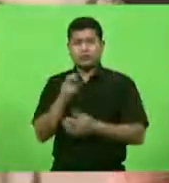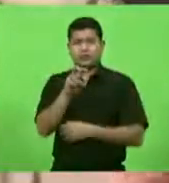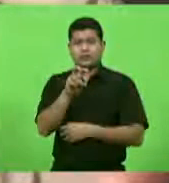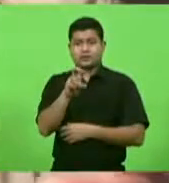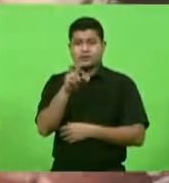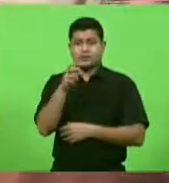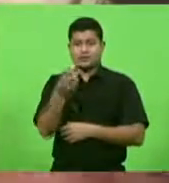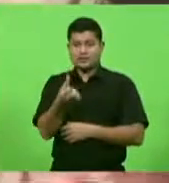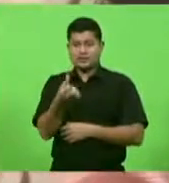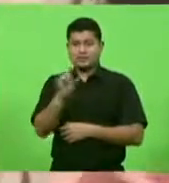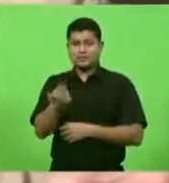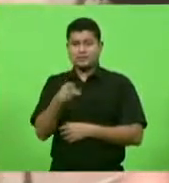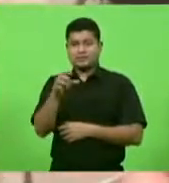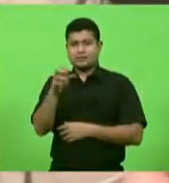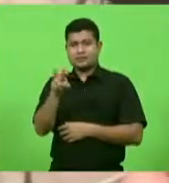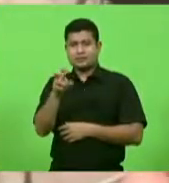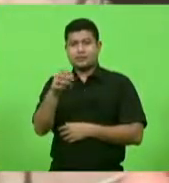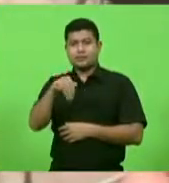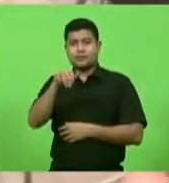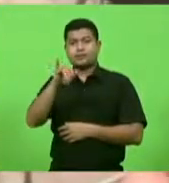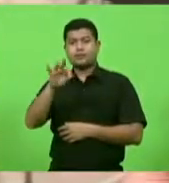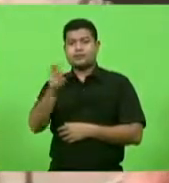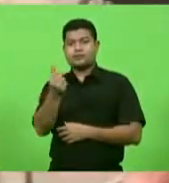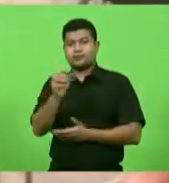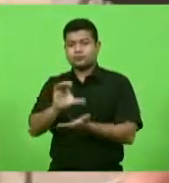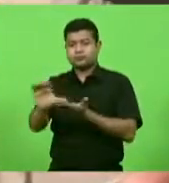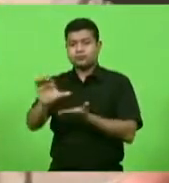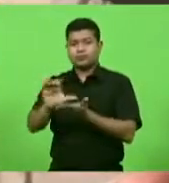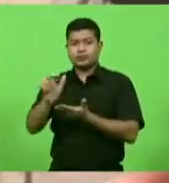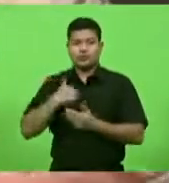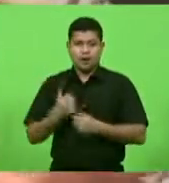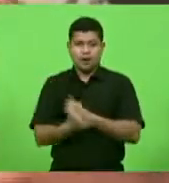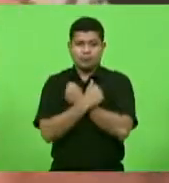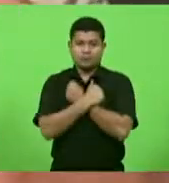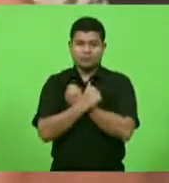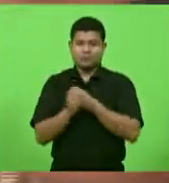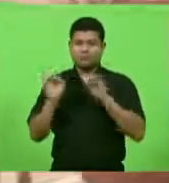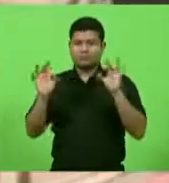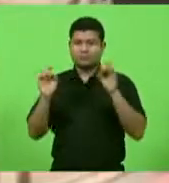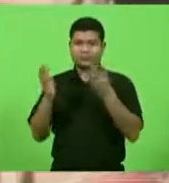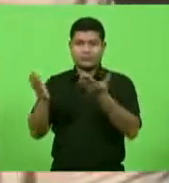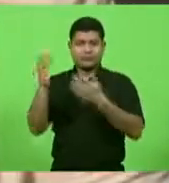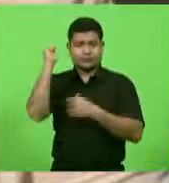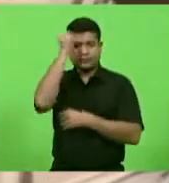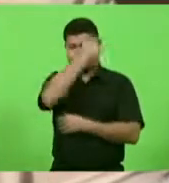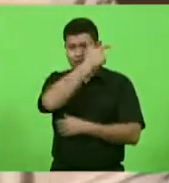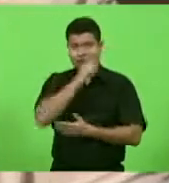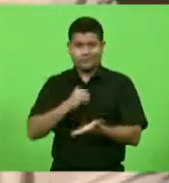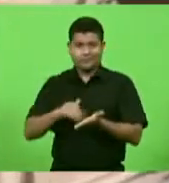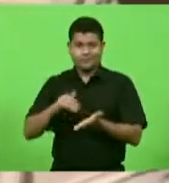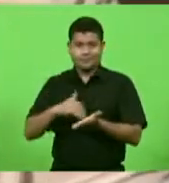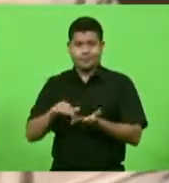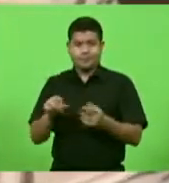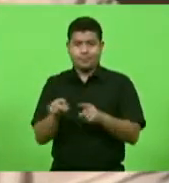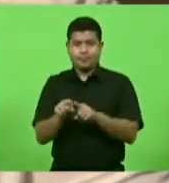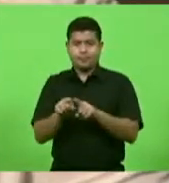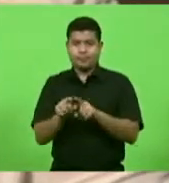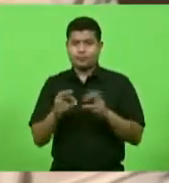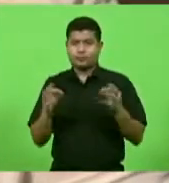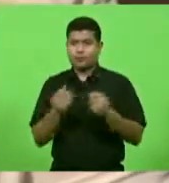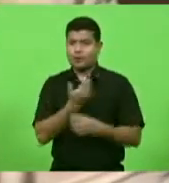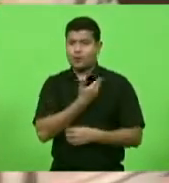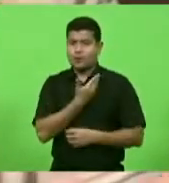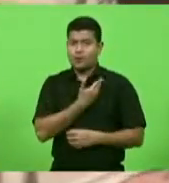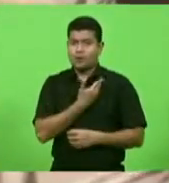então eu quero deixar aqui um abraço todo especial ao secretário Altair e a todos os colegas que compõem a